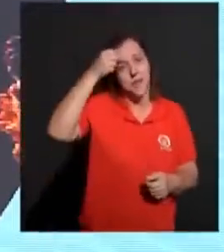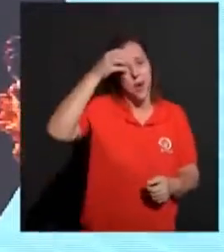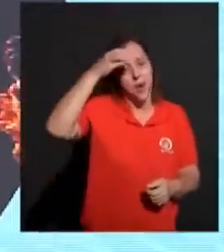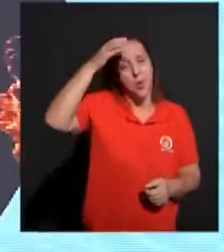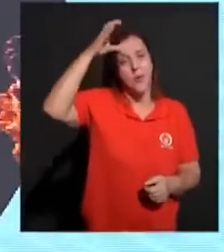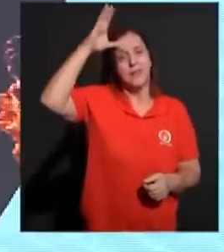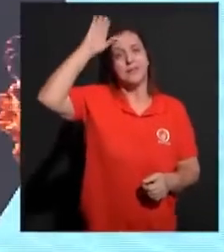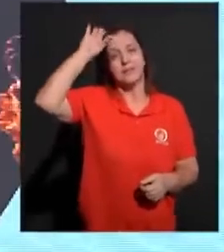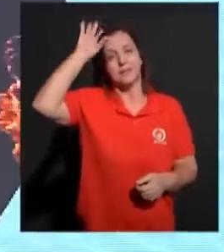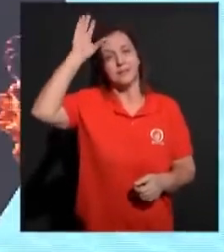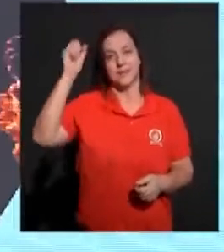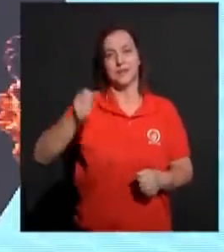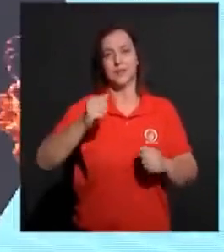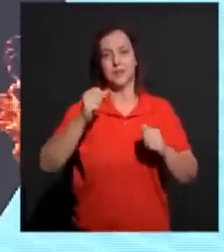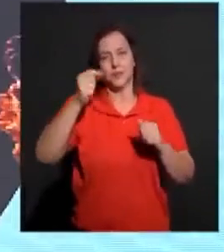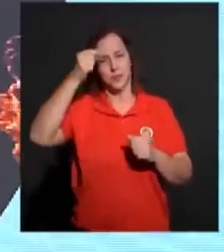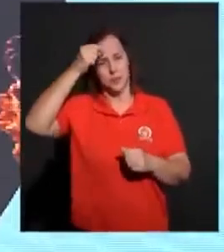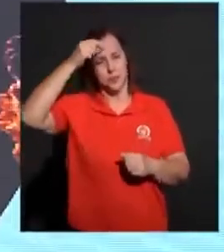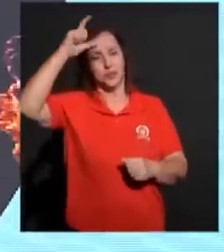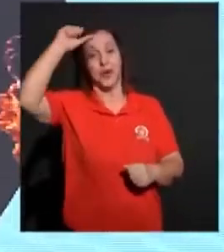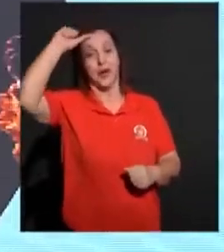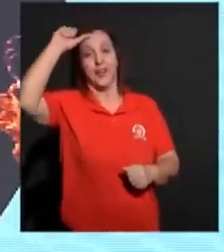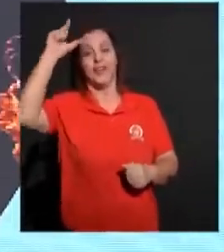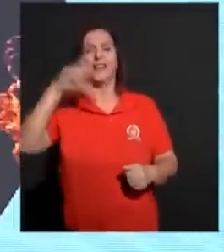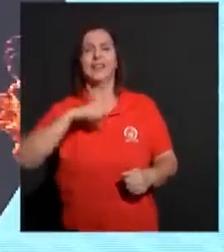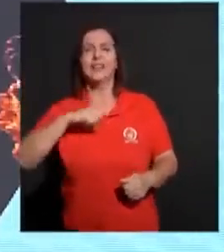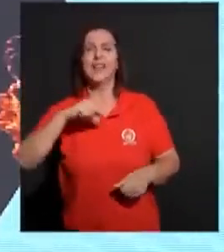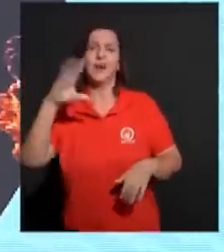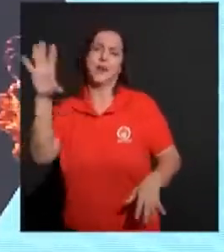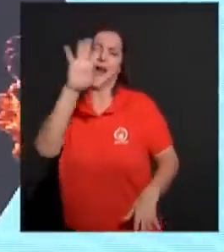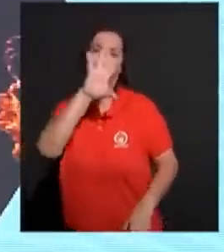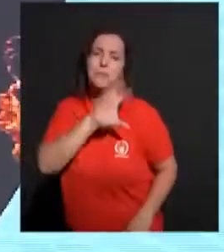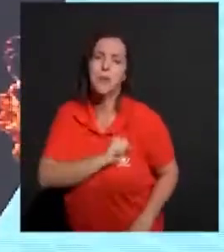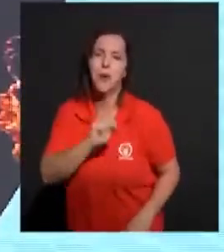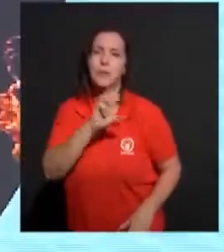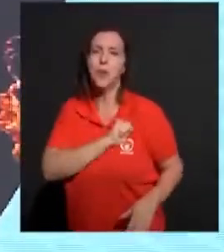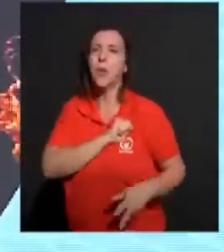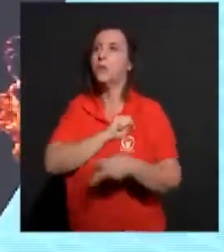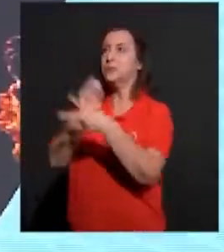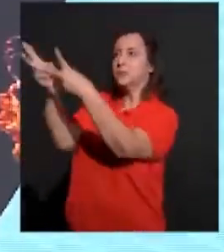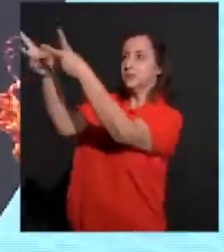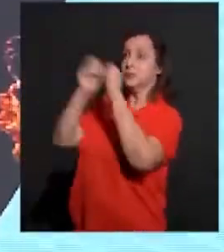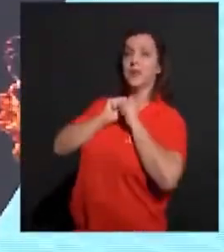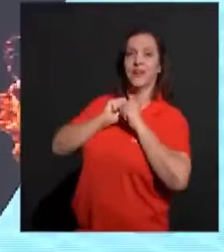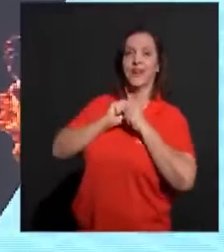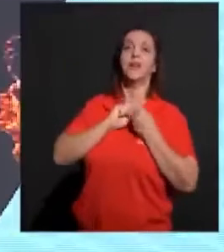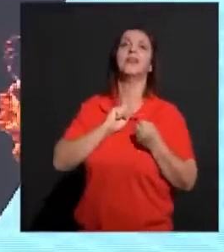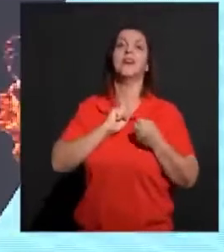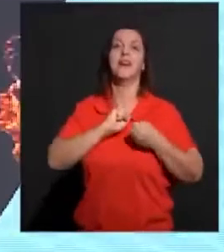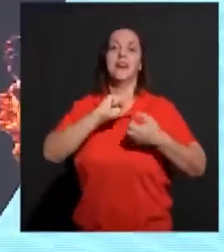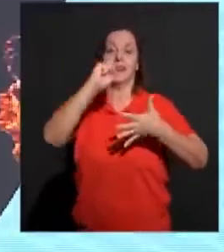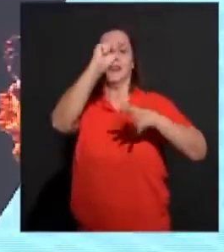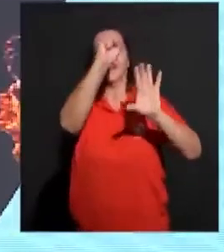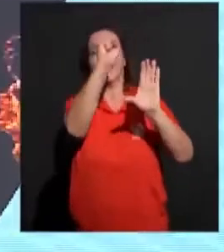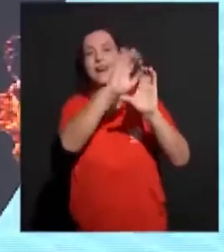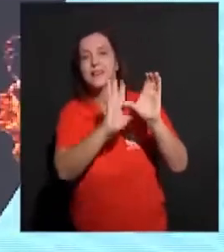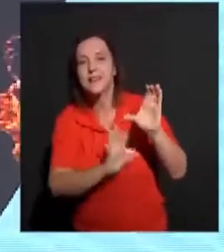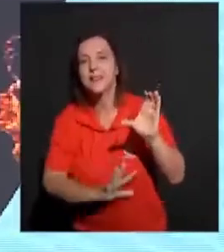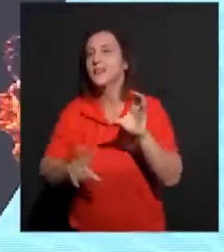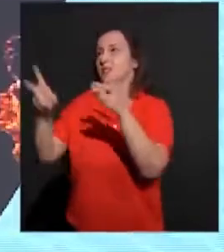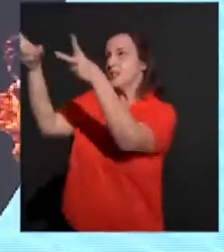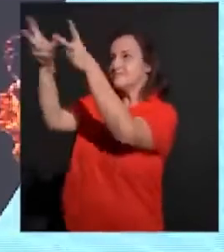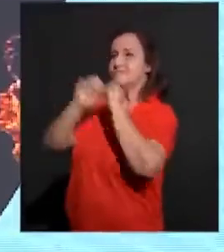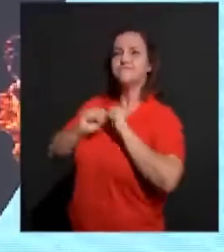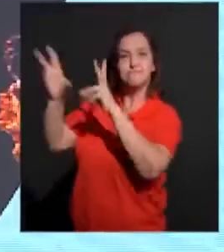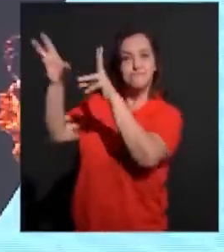amor. Andarmos em amor. Porque quanto mais andarmos em amor. Mais característica dele nós vamos conhecendo. E quanto mais característica dele nós vamos